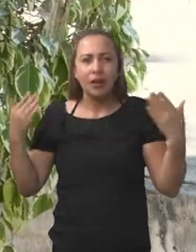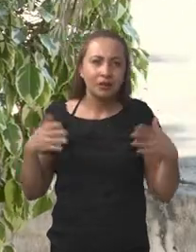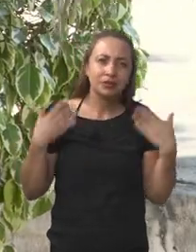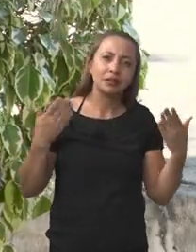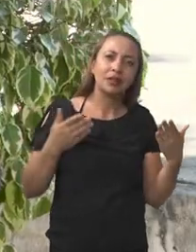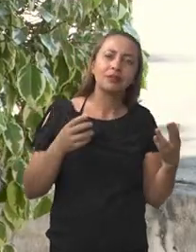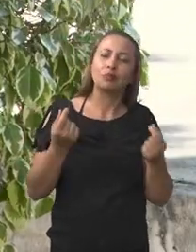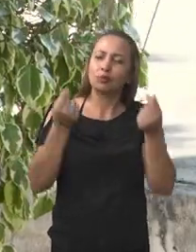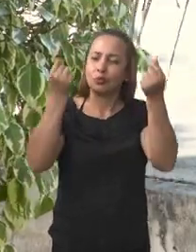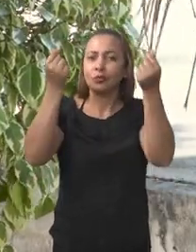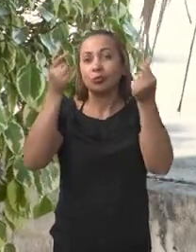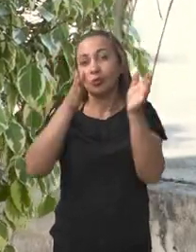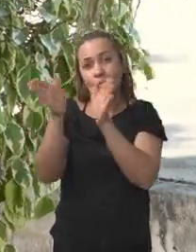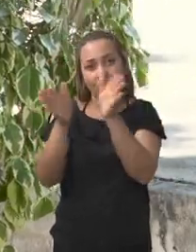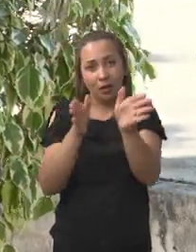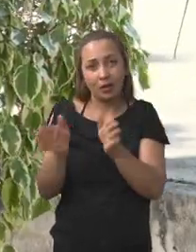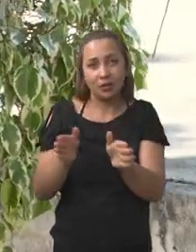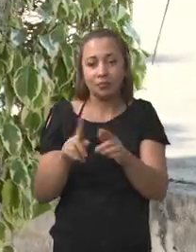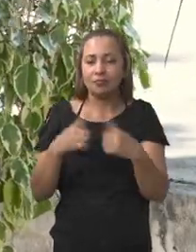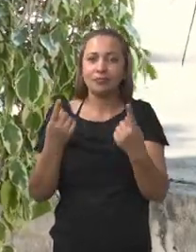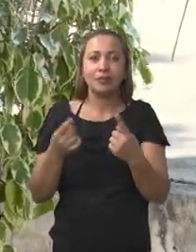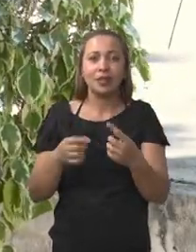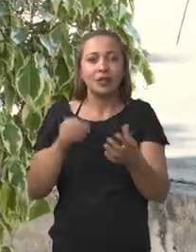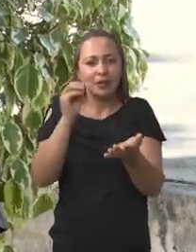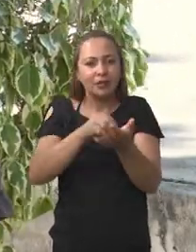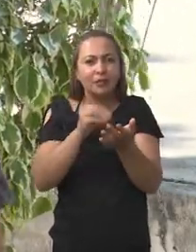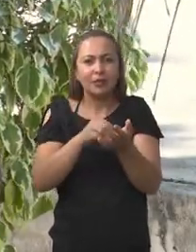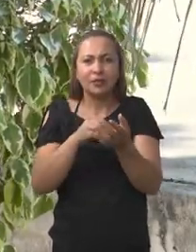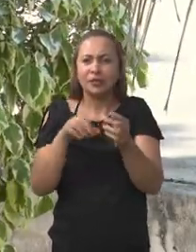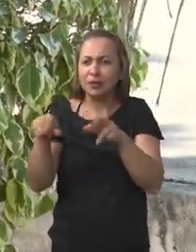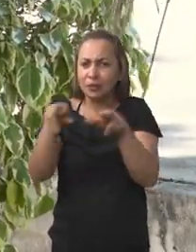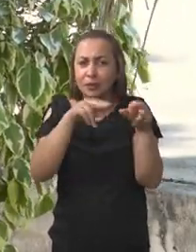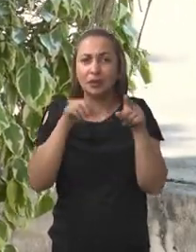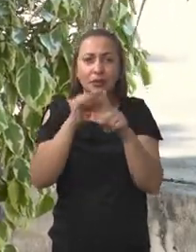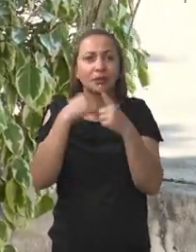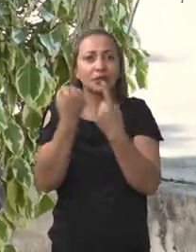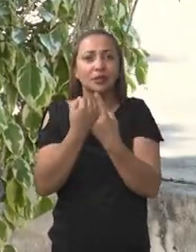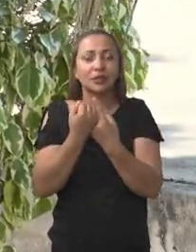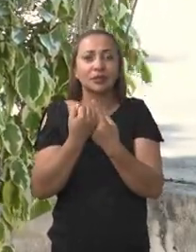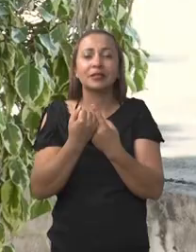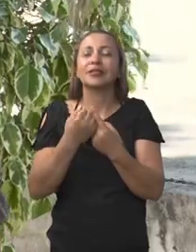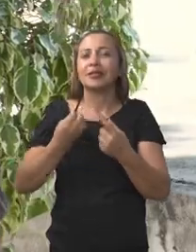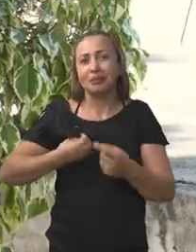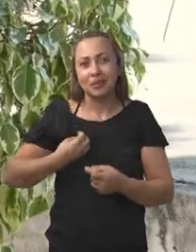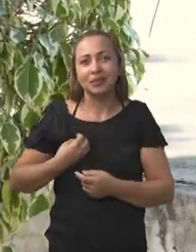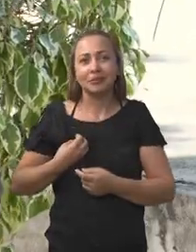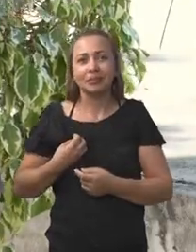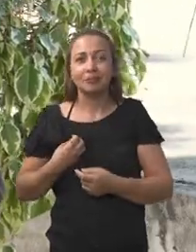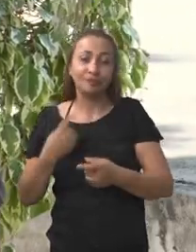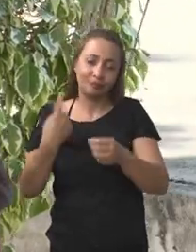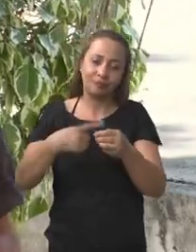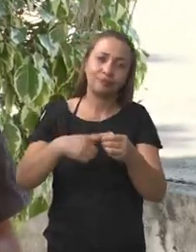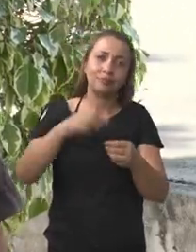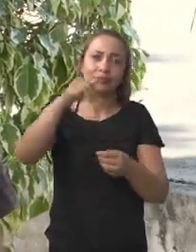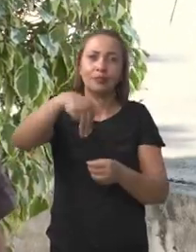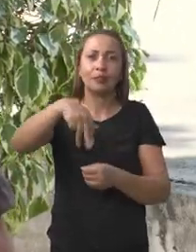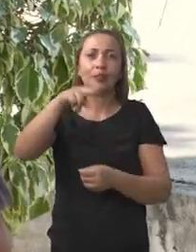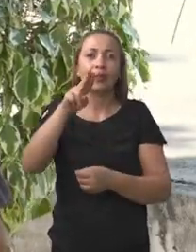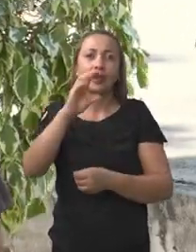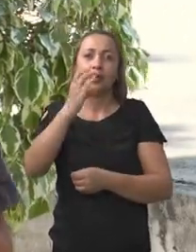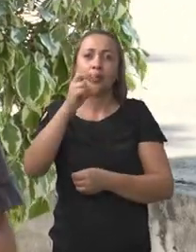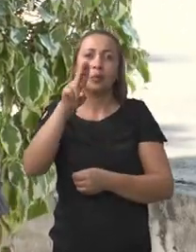circulação monetária na região, a desigualdade social é muito presente, principalmente nos distritos, né? De Palmeiras,